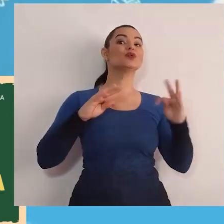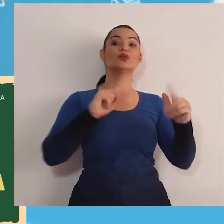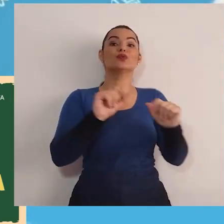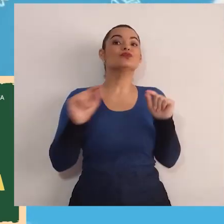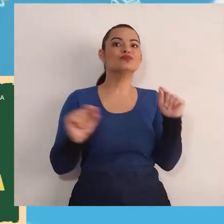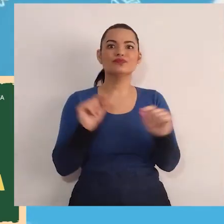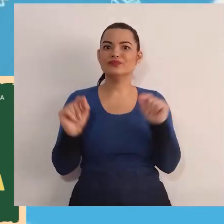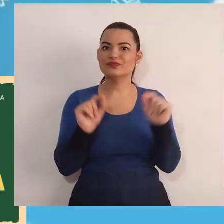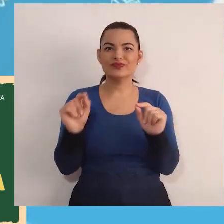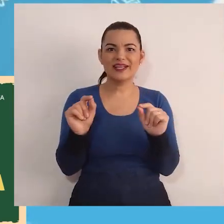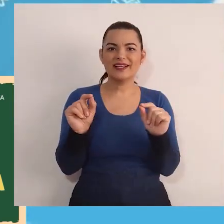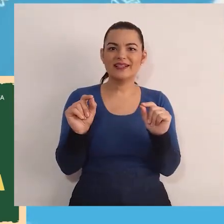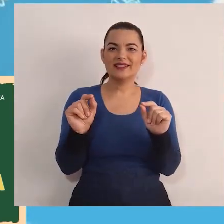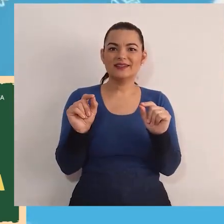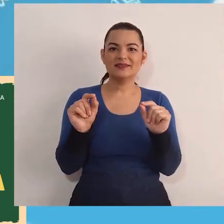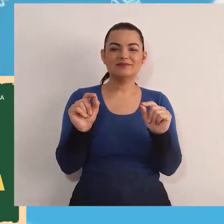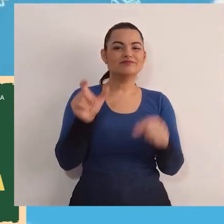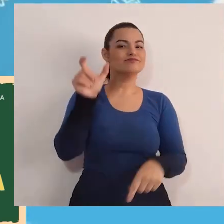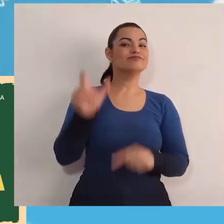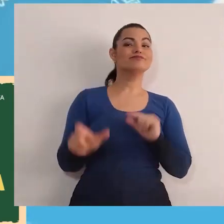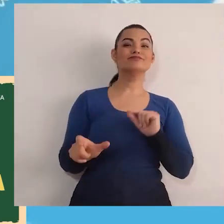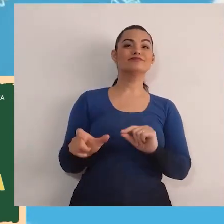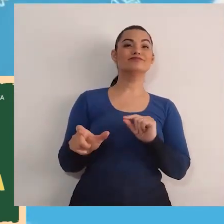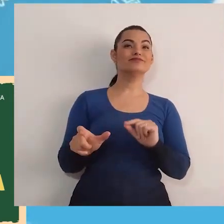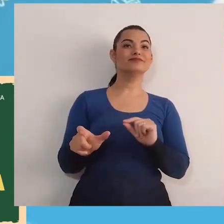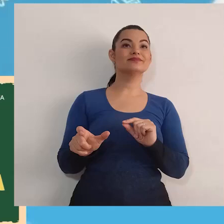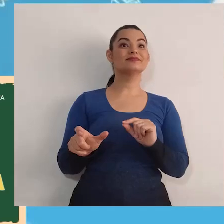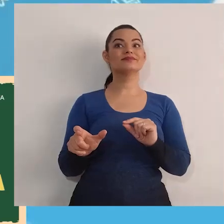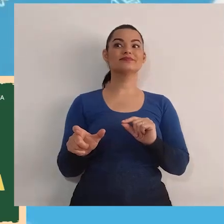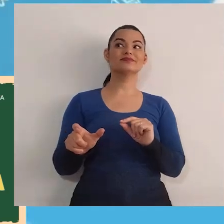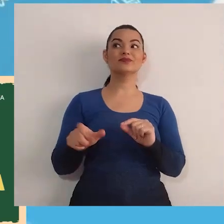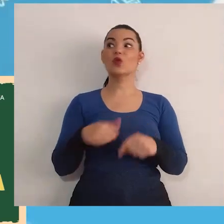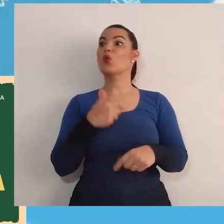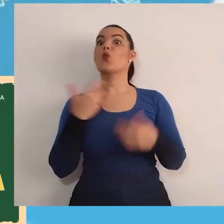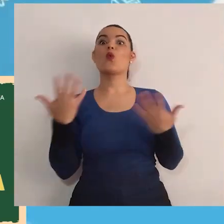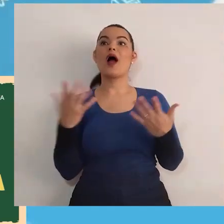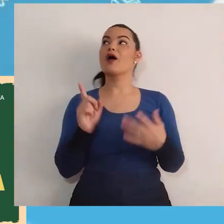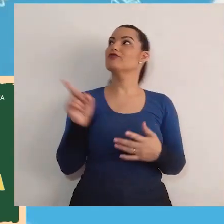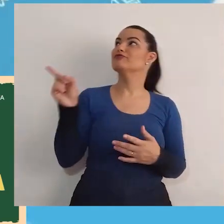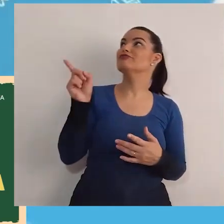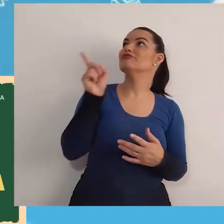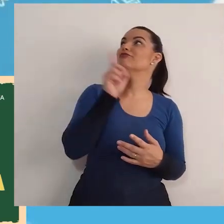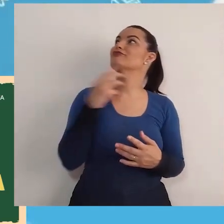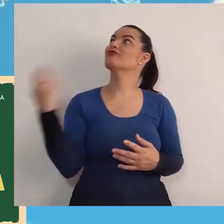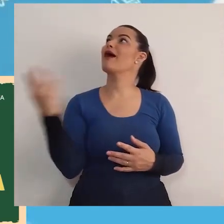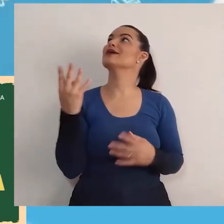foi... Qual desses você acha que foi?